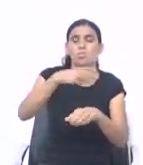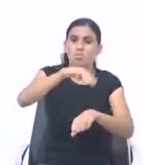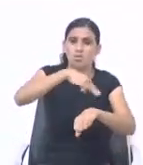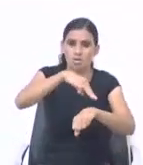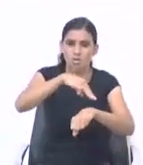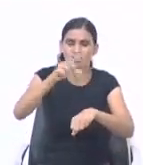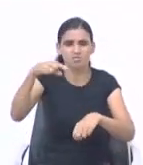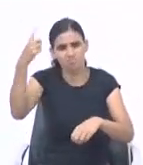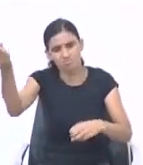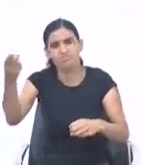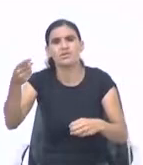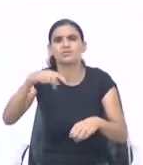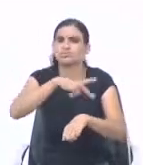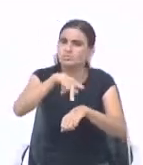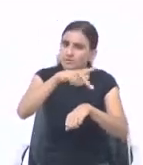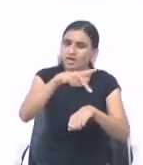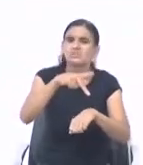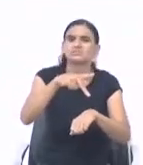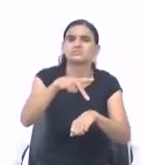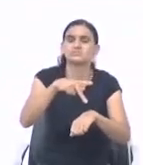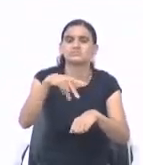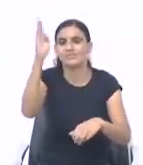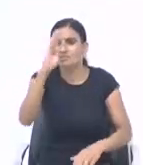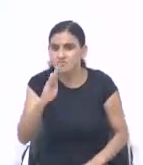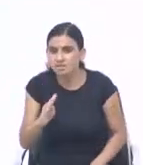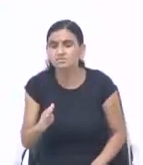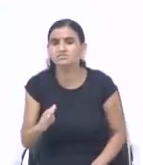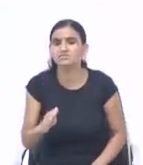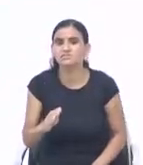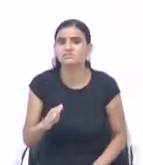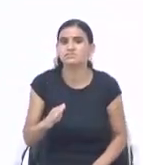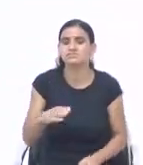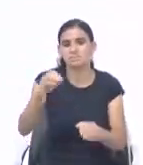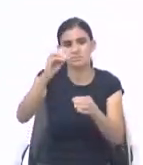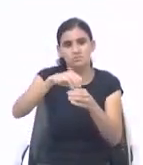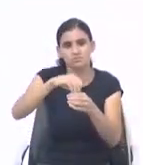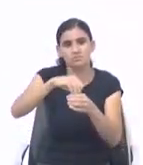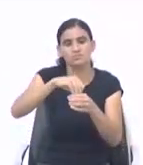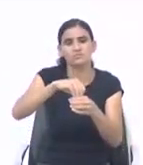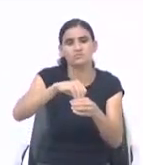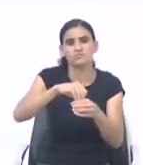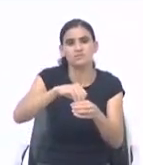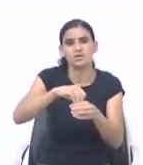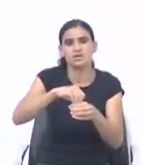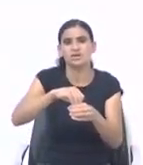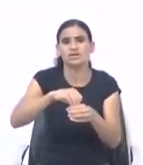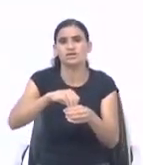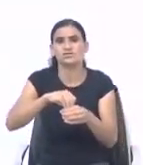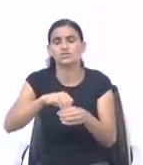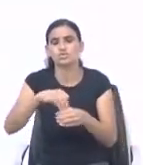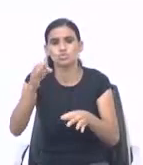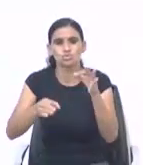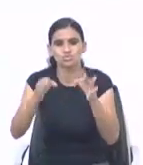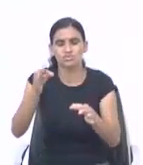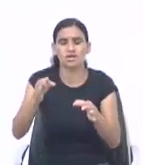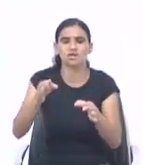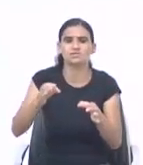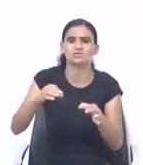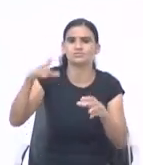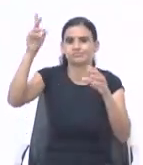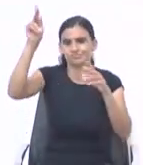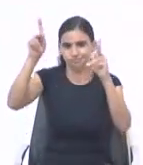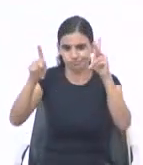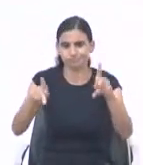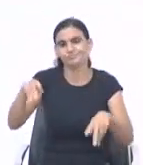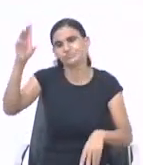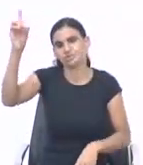estrangeiros. E quando nós ofertamos ao nacional. Então essa oferta é justificável diante de Deus. Pelo meu ato que cumpri por